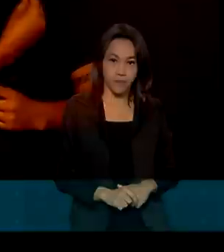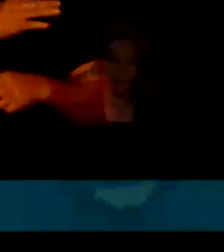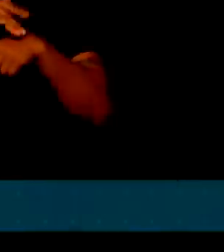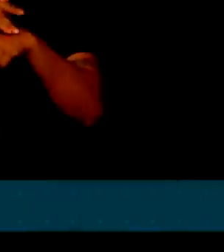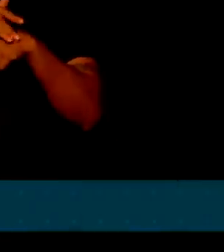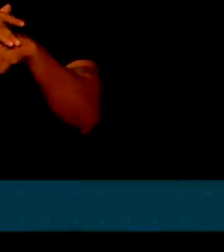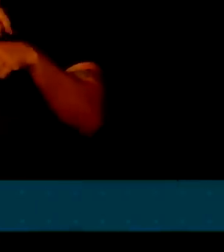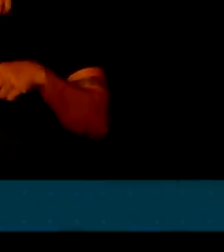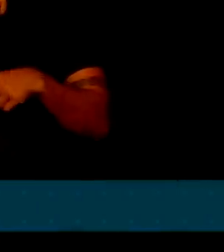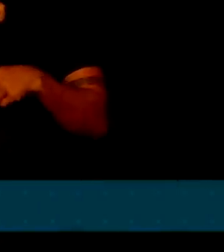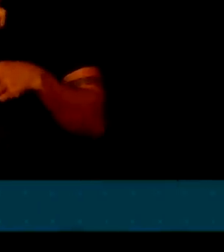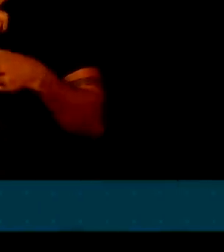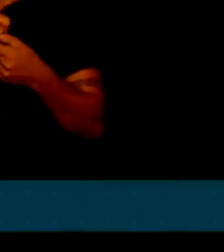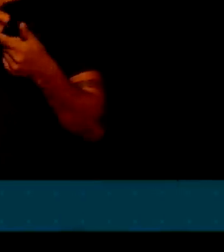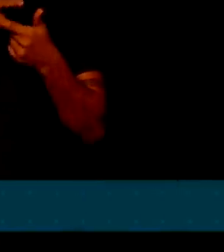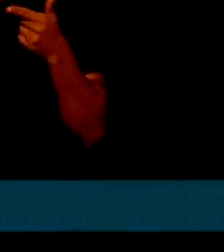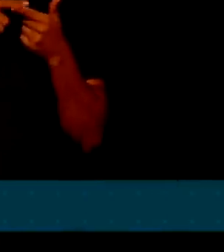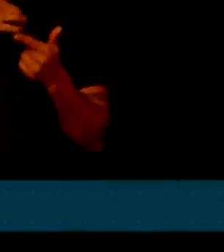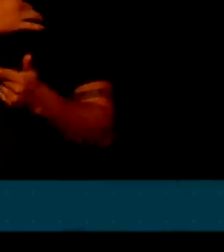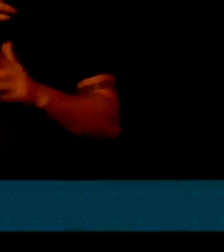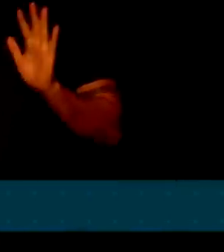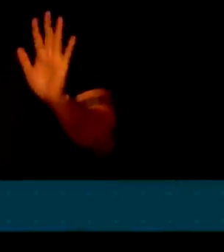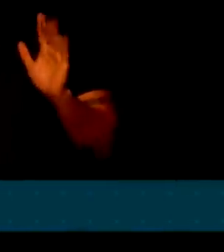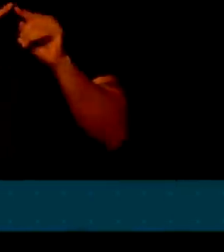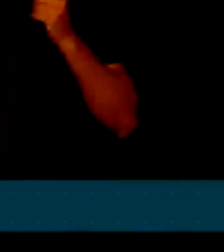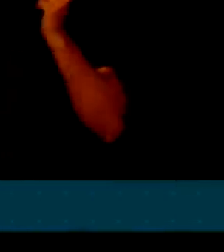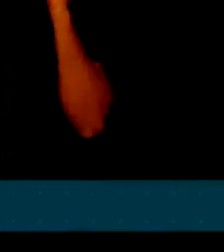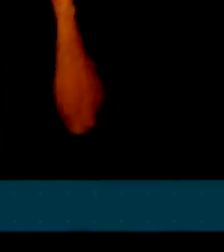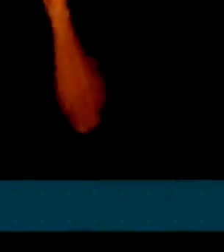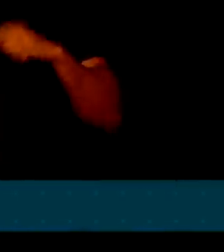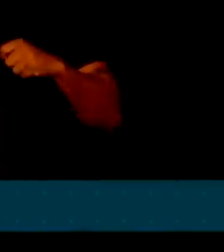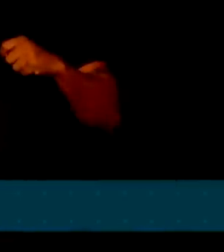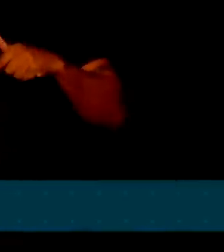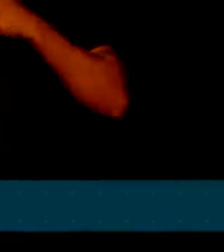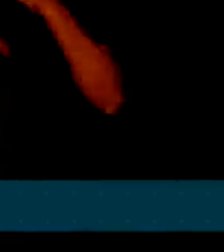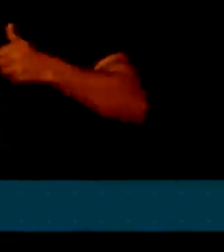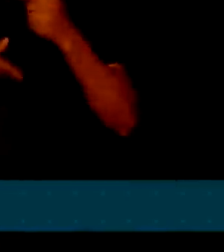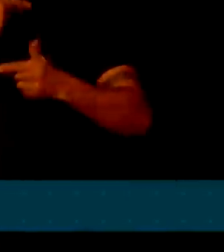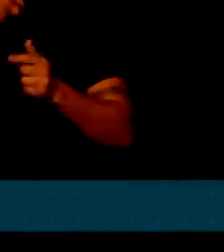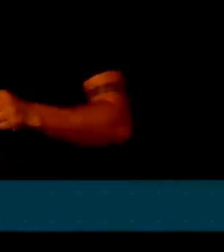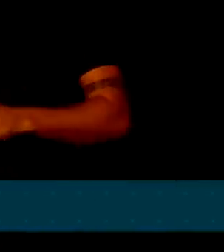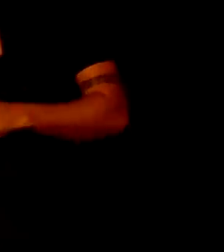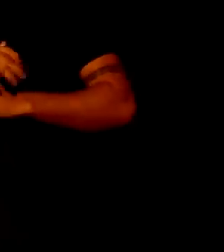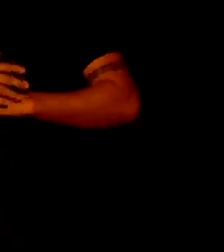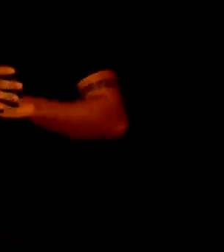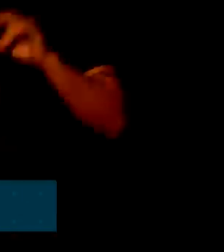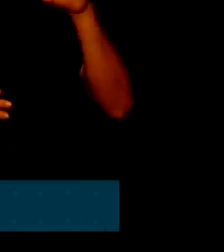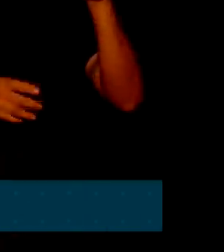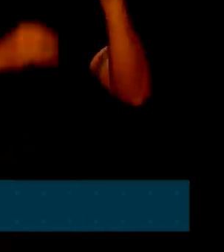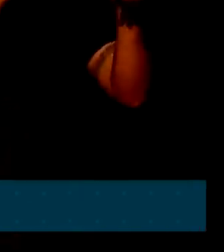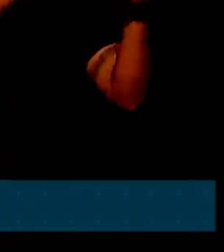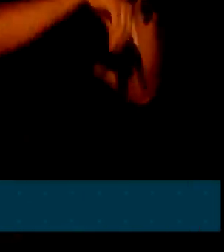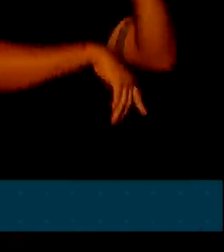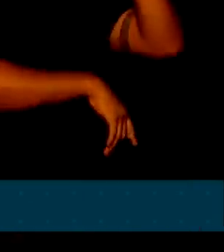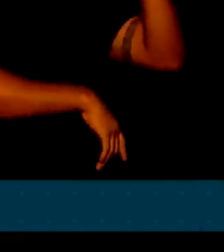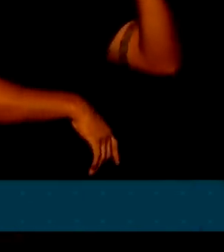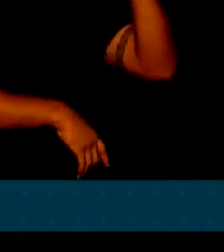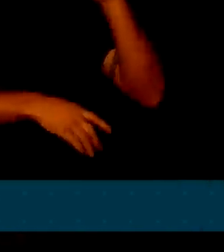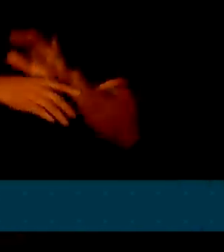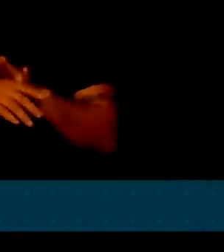apesar das suas condições, são capazes de produzir. Que não se resumem a pacientes de hospitais ou